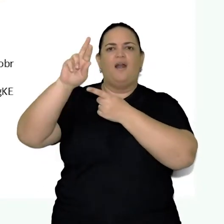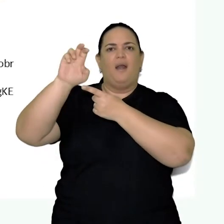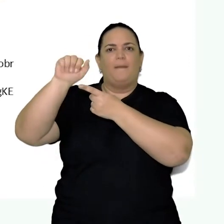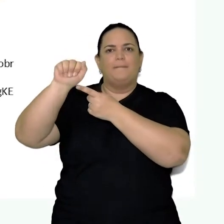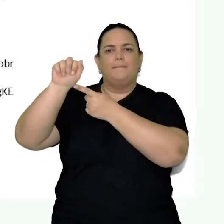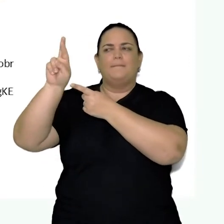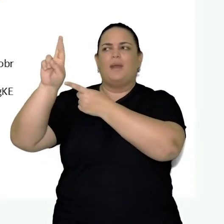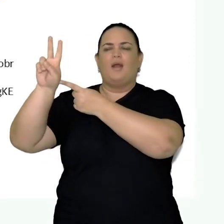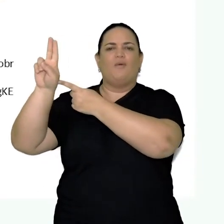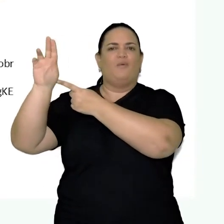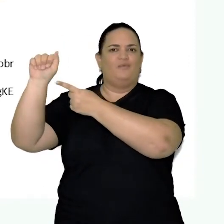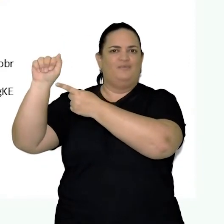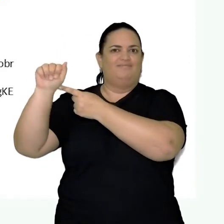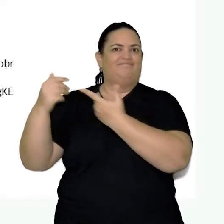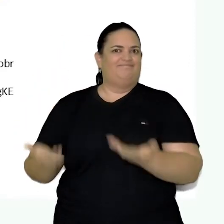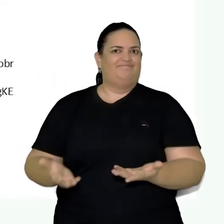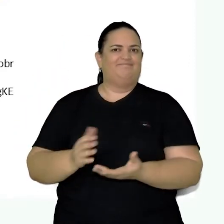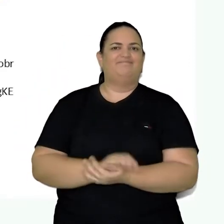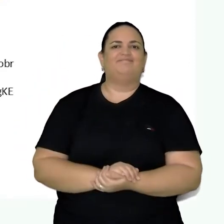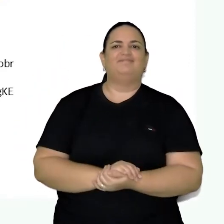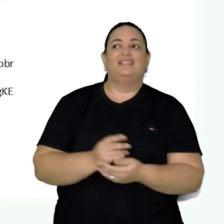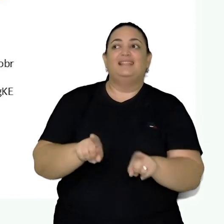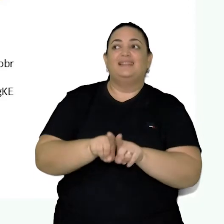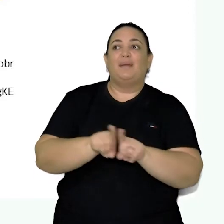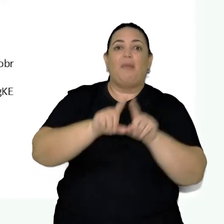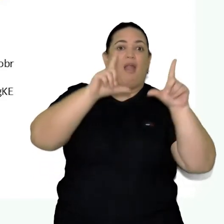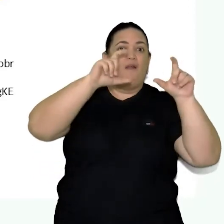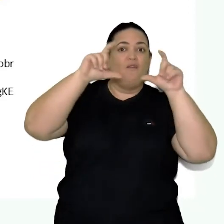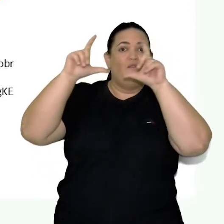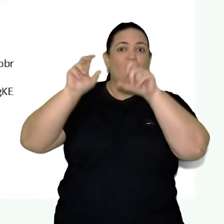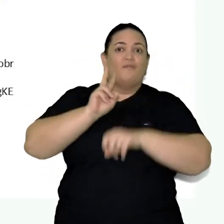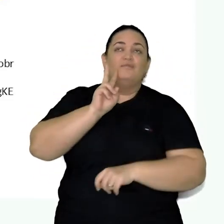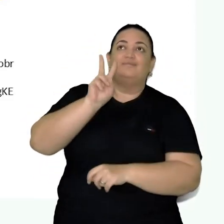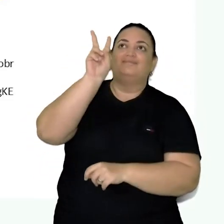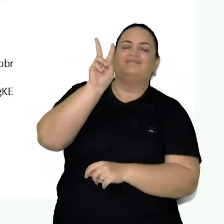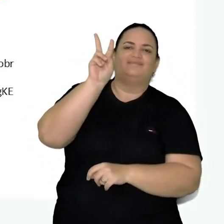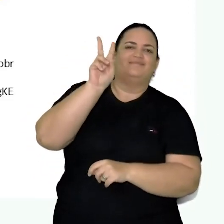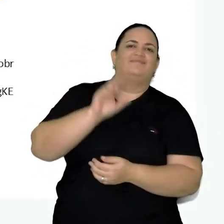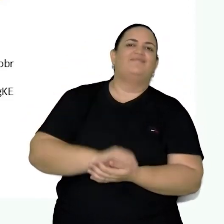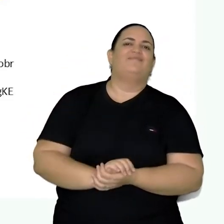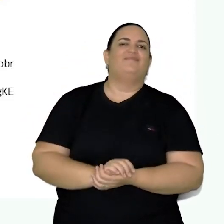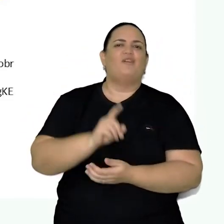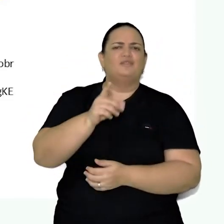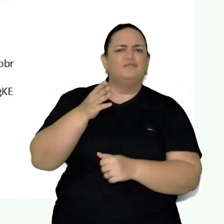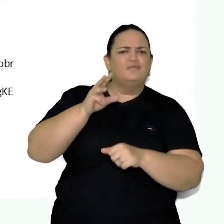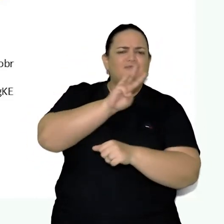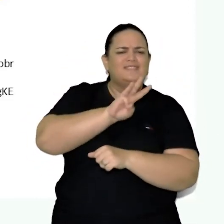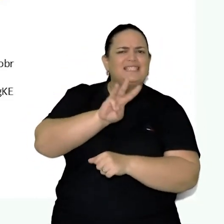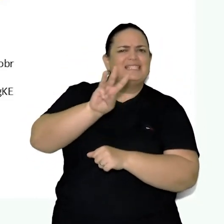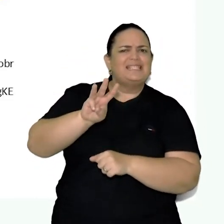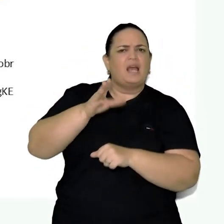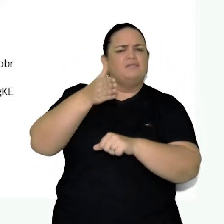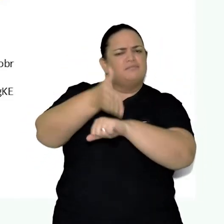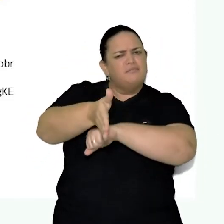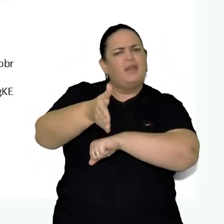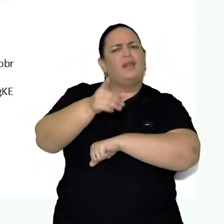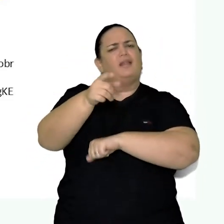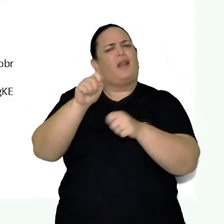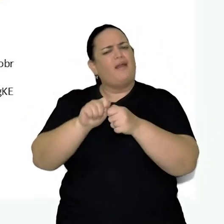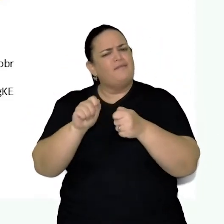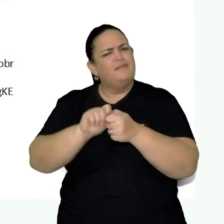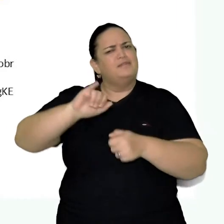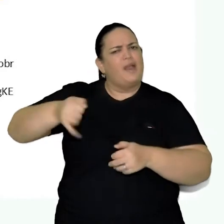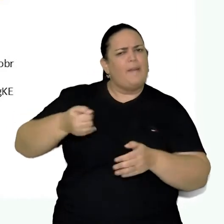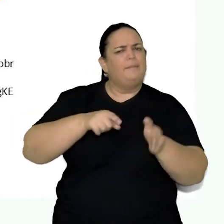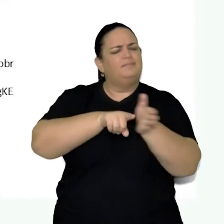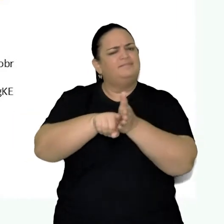E aqui, mais duas fotos e os sites abaixo para que você possa acessar e fazer várias pesquisas com relação ao